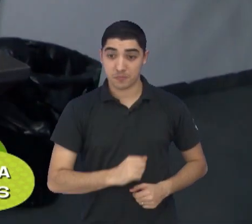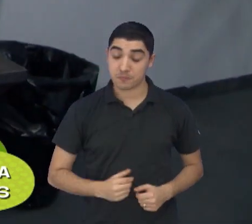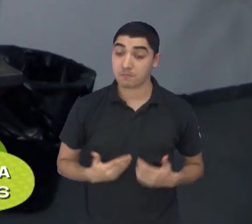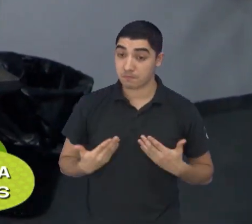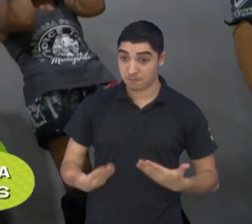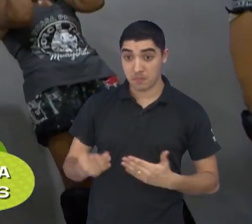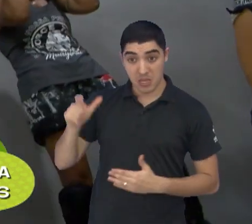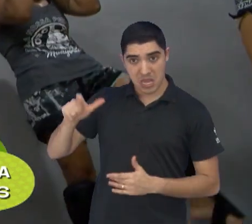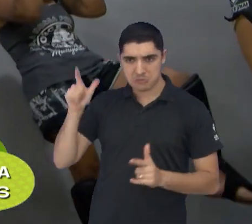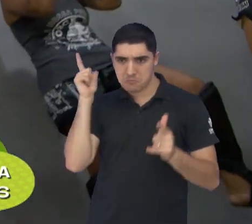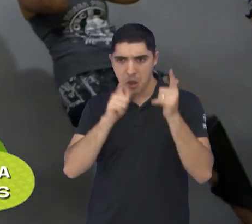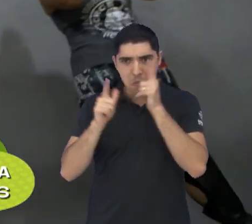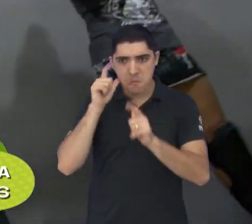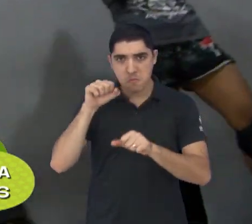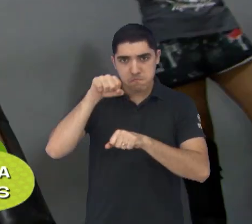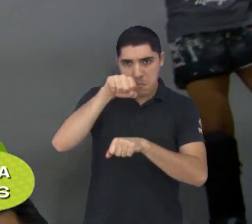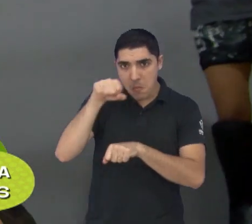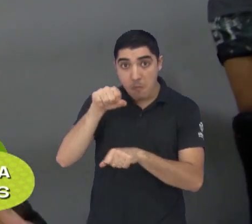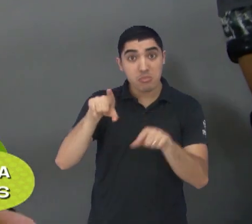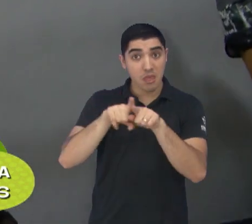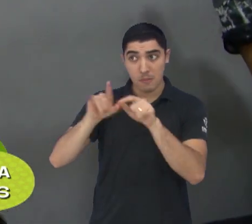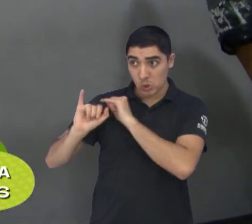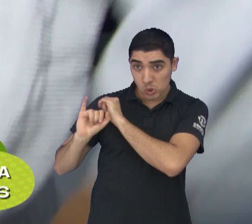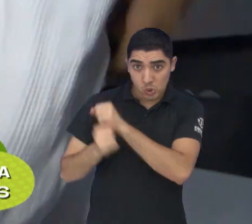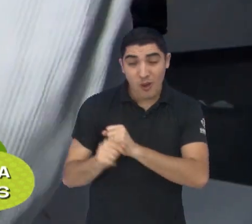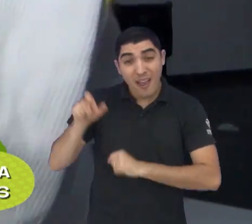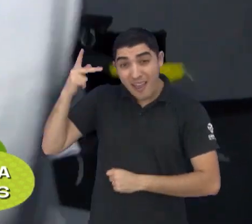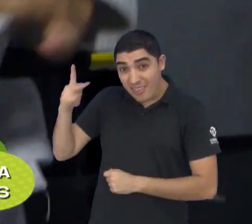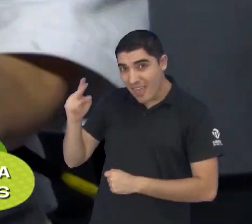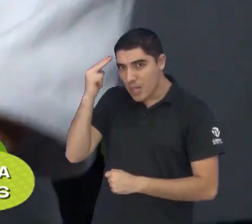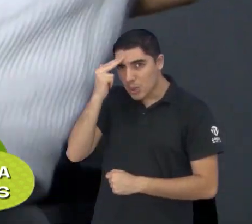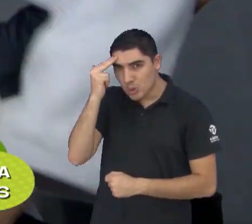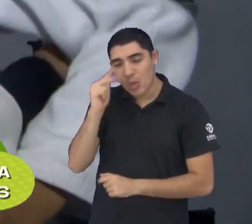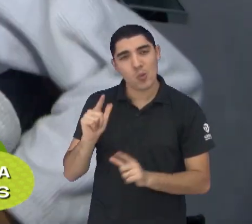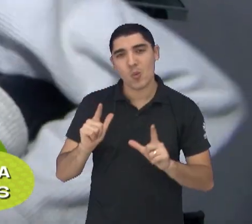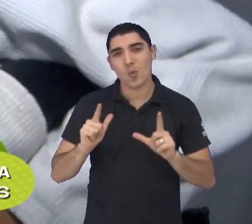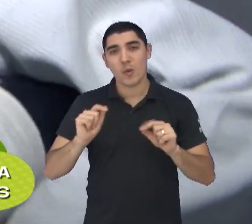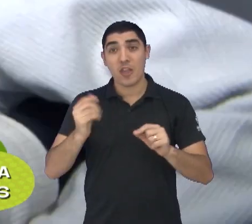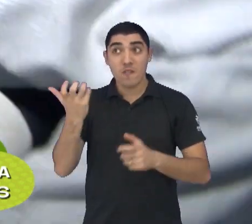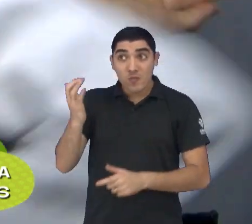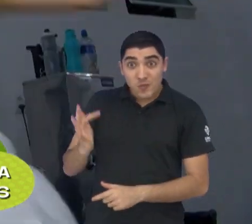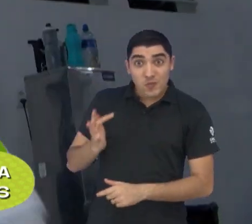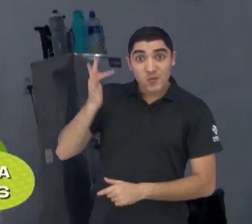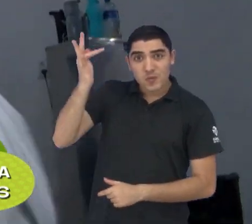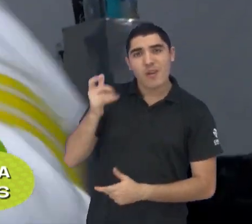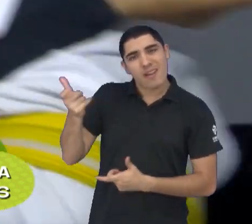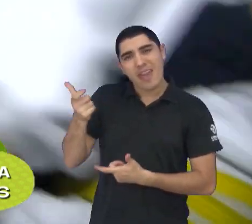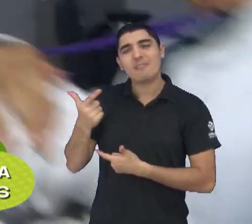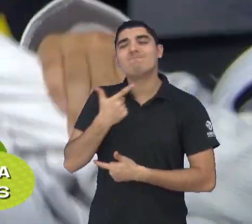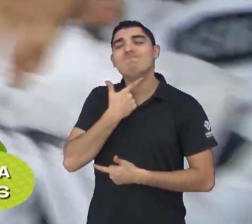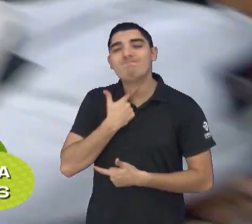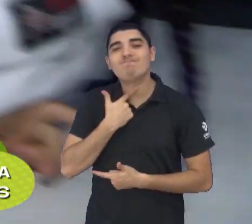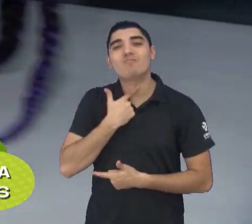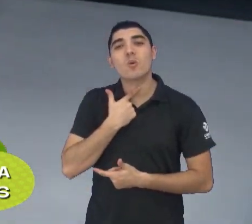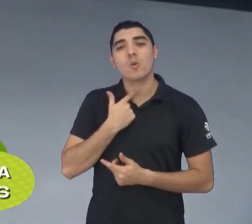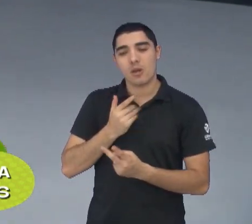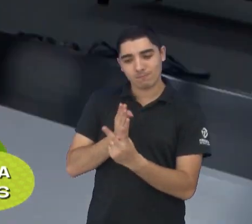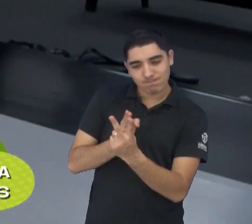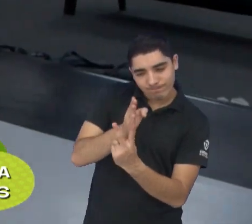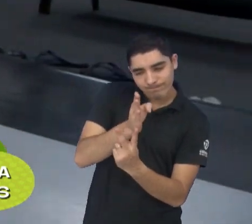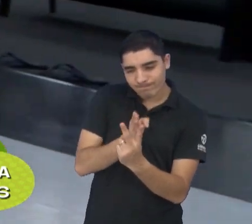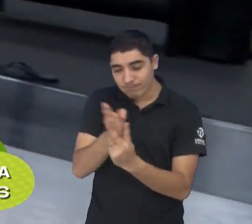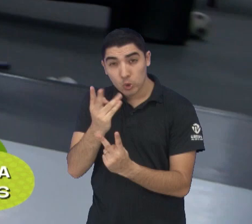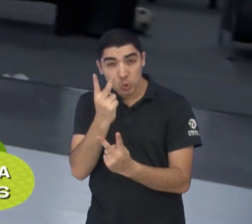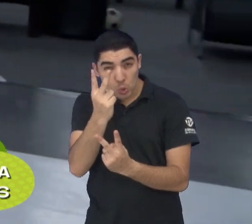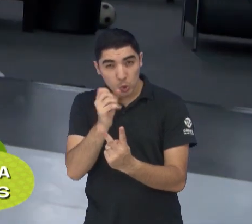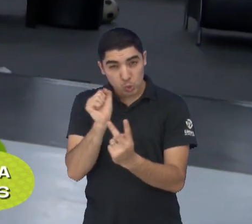e no jiu-jitsu, o sonho da Marcela é ir além. No futuro, ela quer mesmo é combinar as duas artes marciais